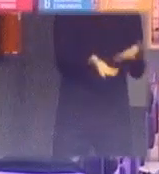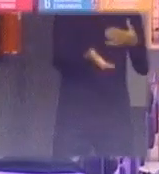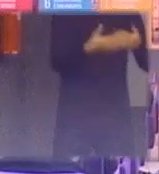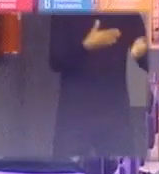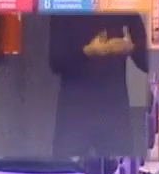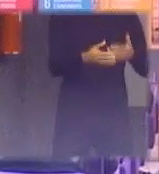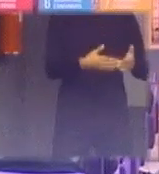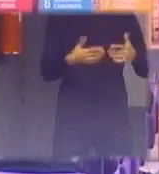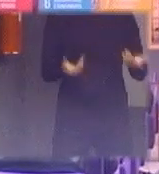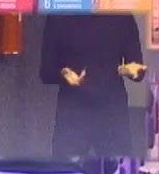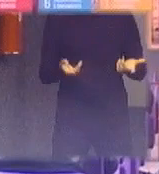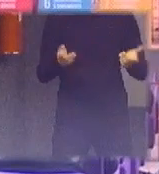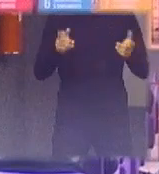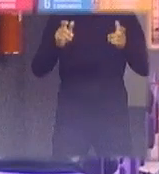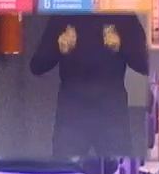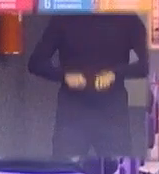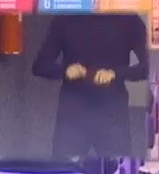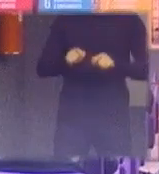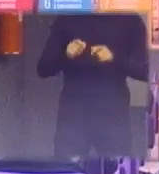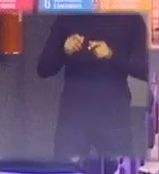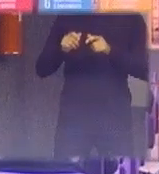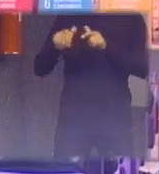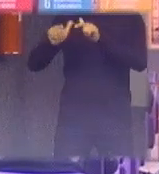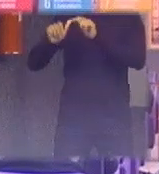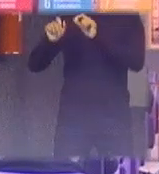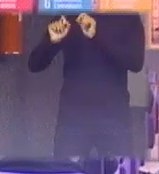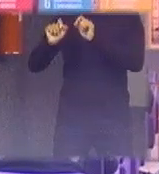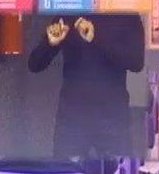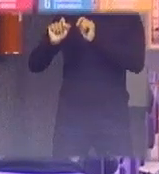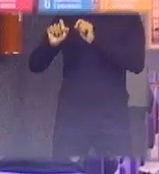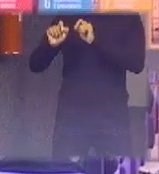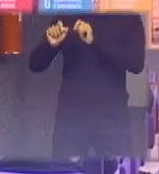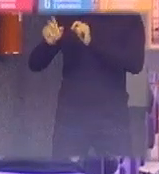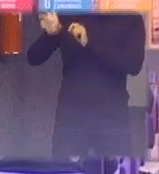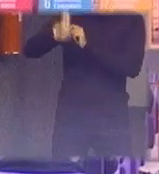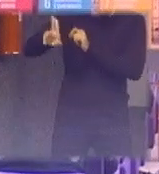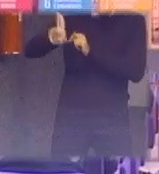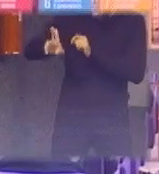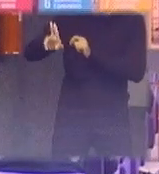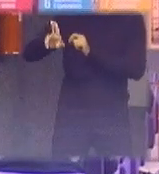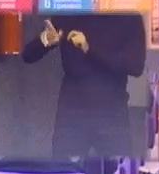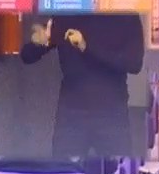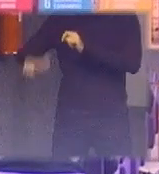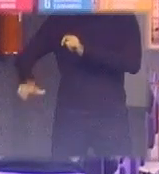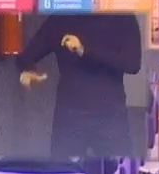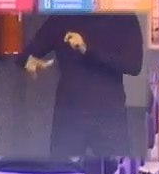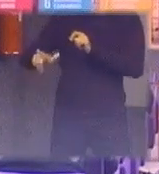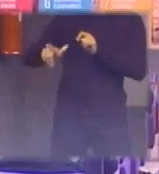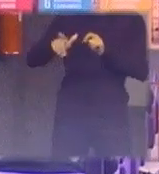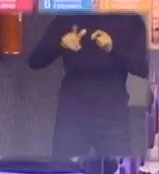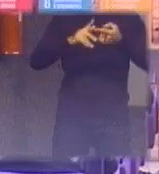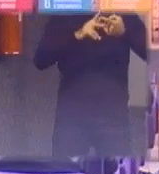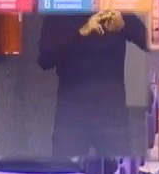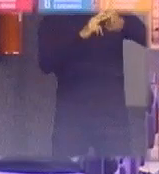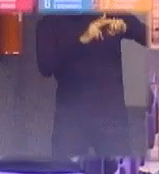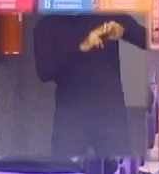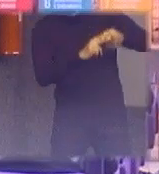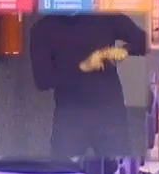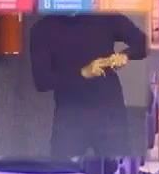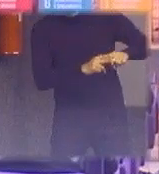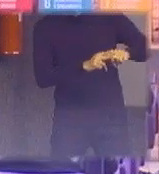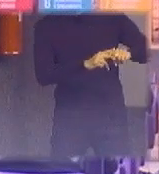daria para se trabalhar algo nesse sentido para reutilizar para reparar para remanufaturar